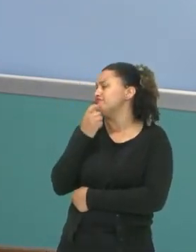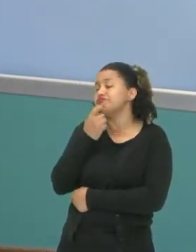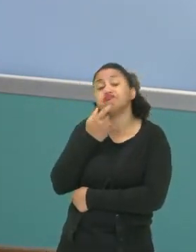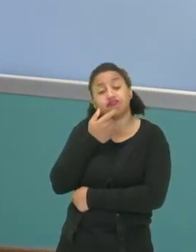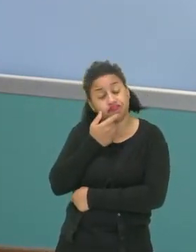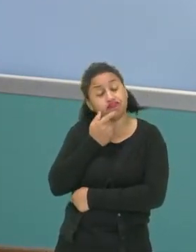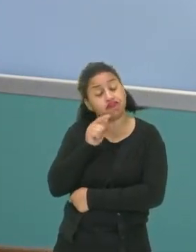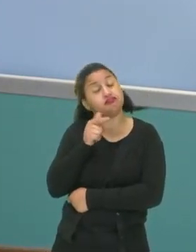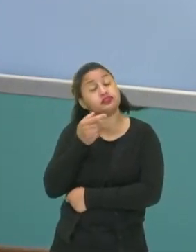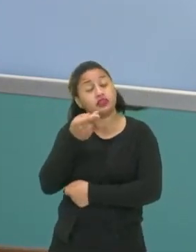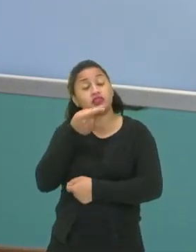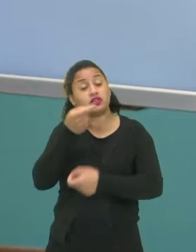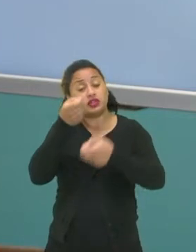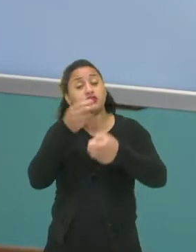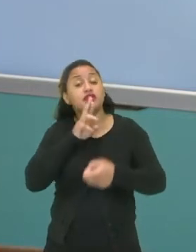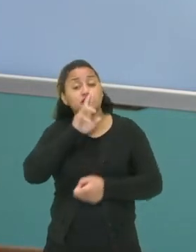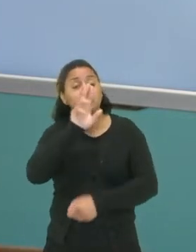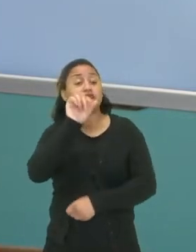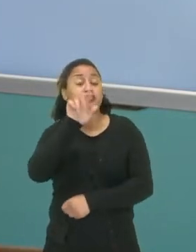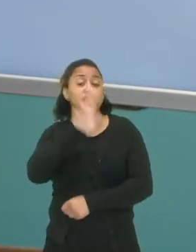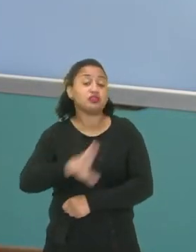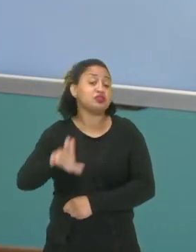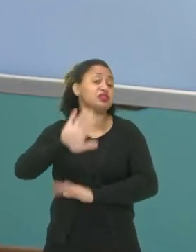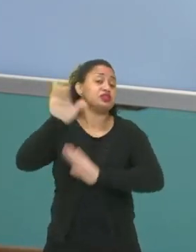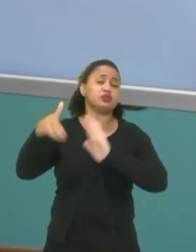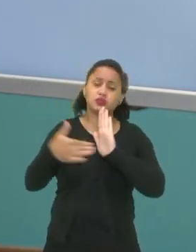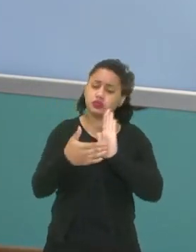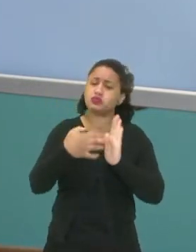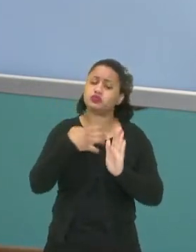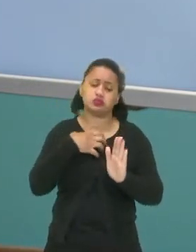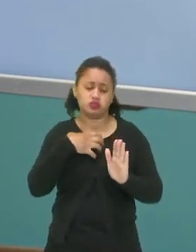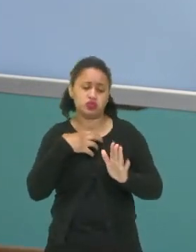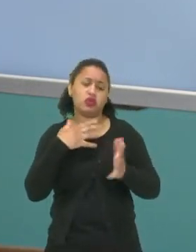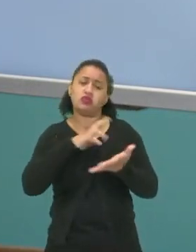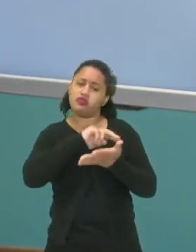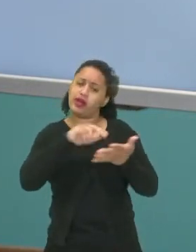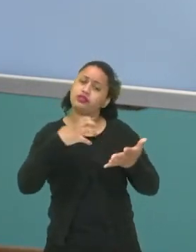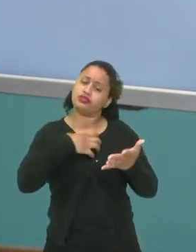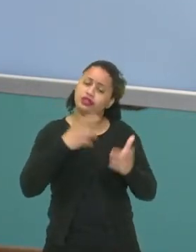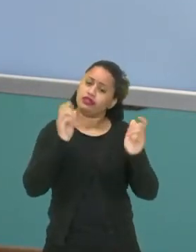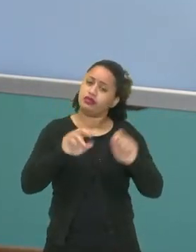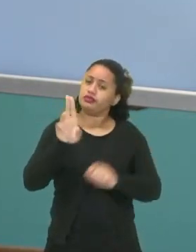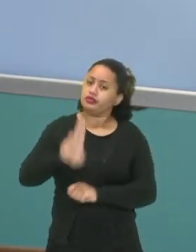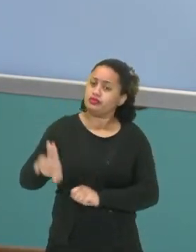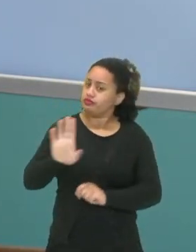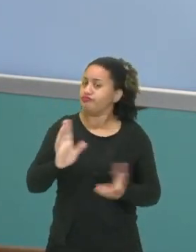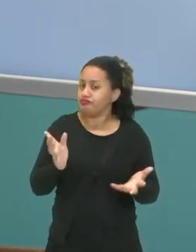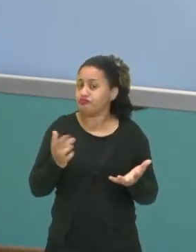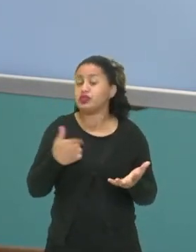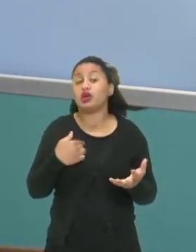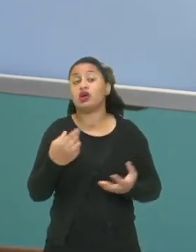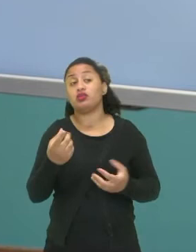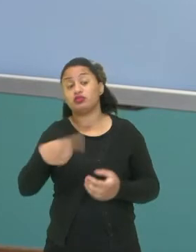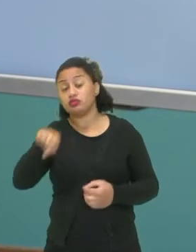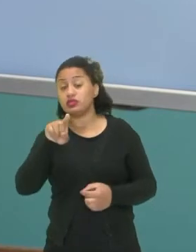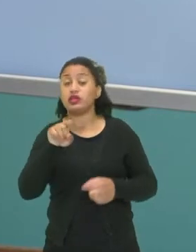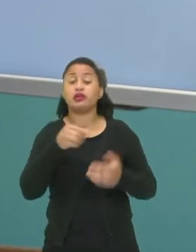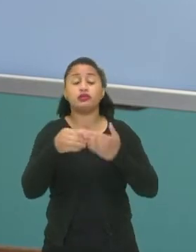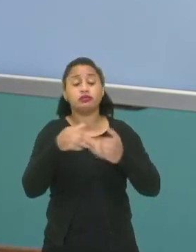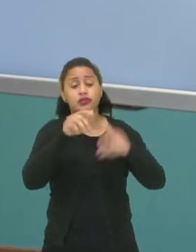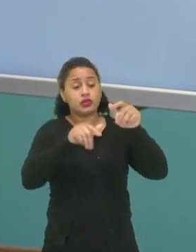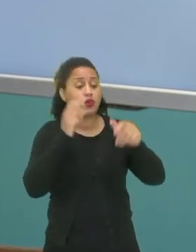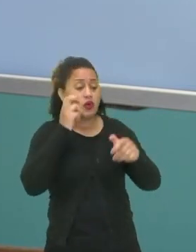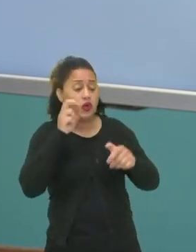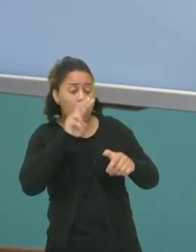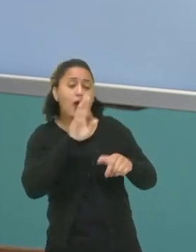plano cartesiano, a gente usa em tudo, de uma maneira ou de outra, né? Como vocês, qualquer um, dá uma olhadinha lá no